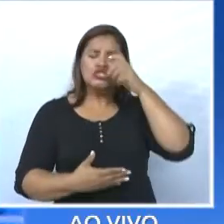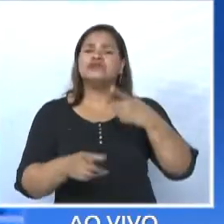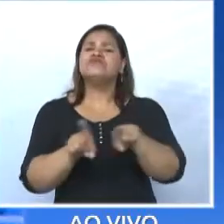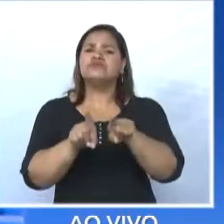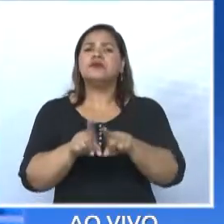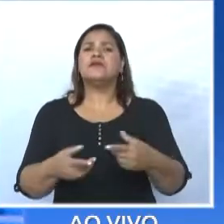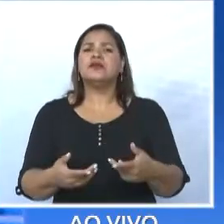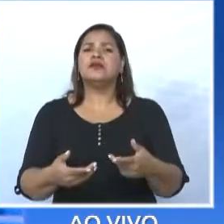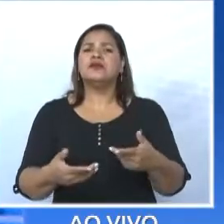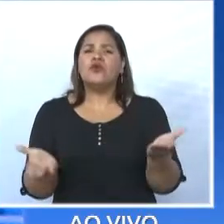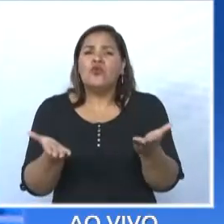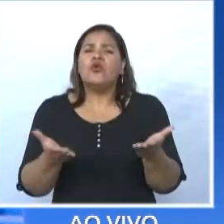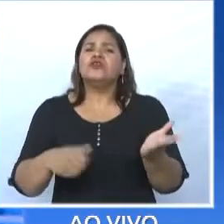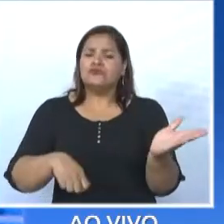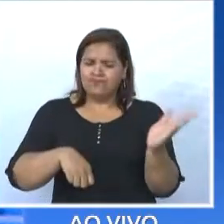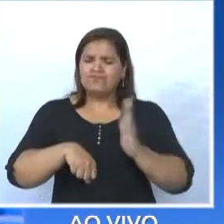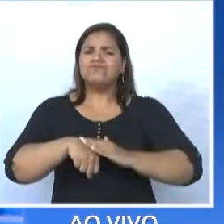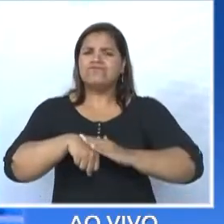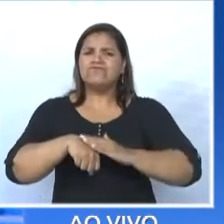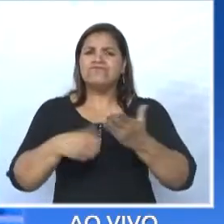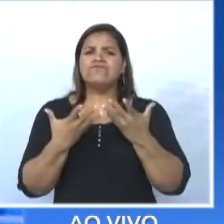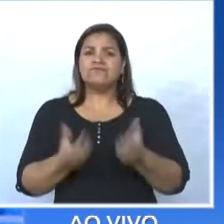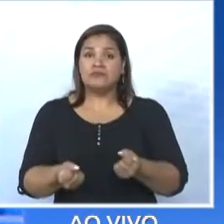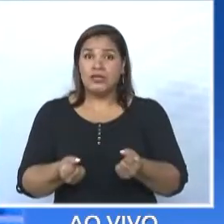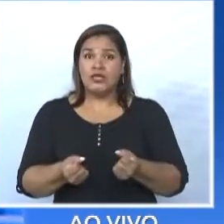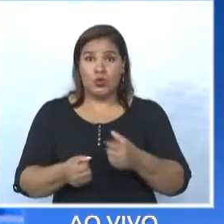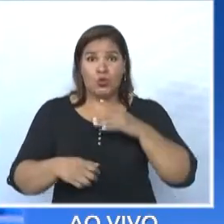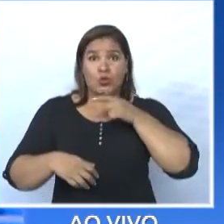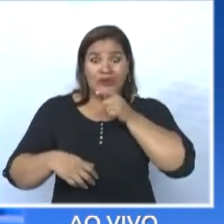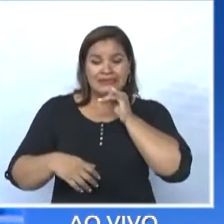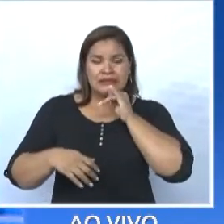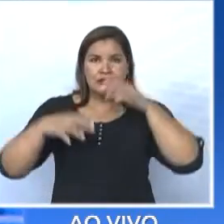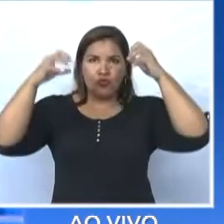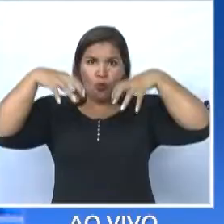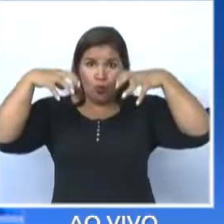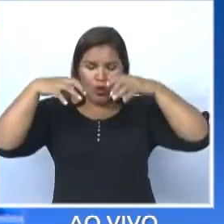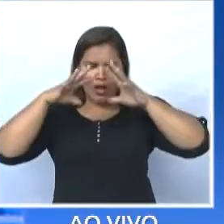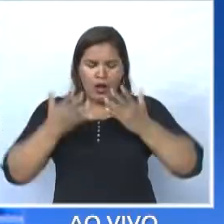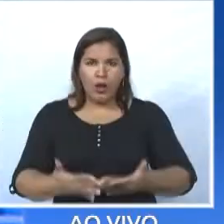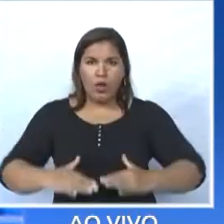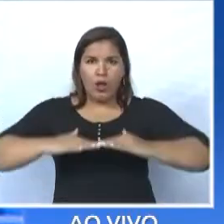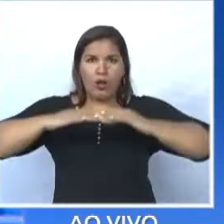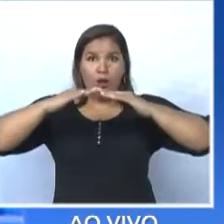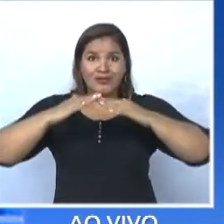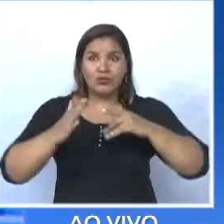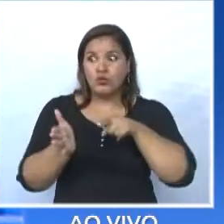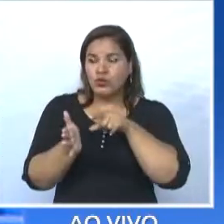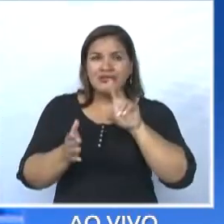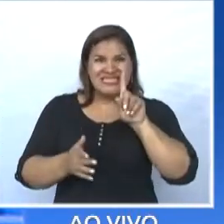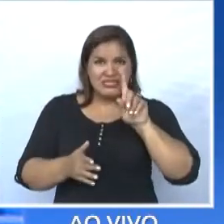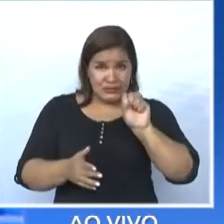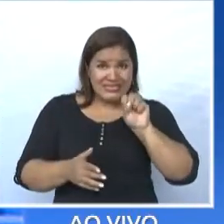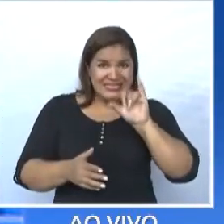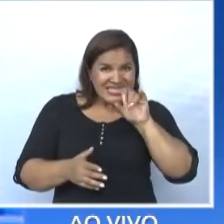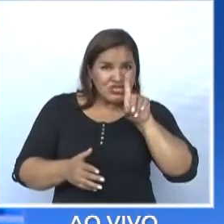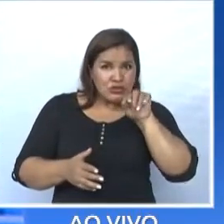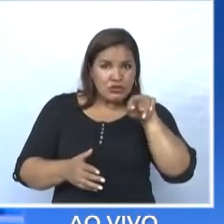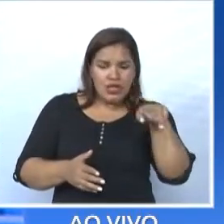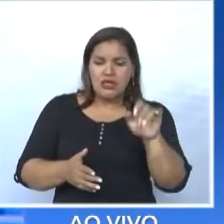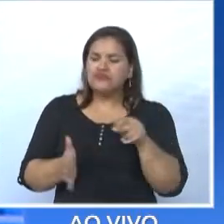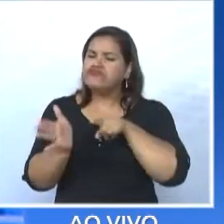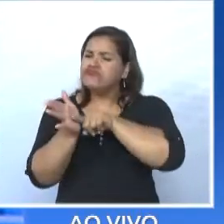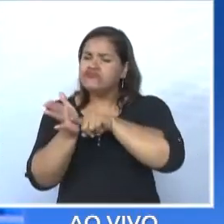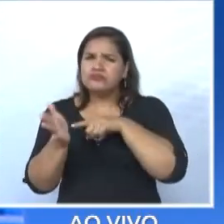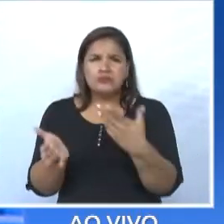Então, por exemplo, enchentes. O Sidney fez um estudo belíssimo de adequação das